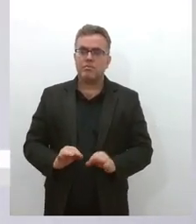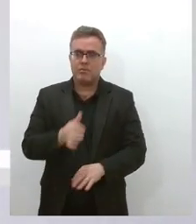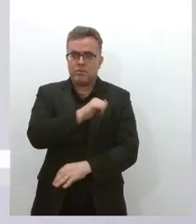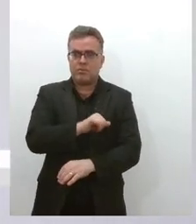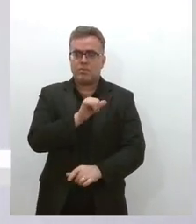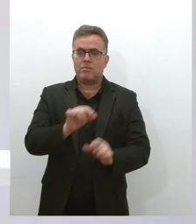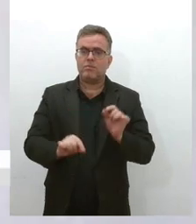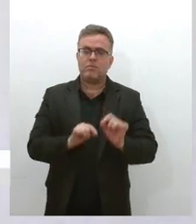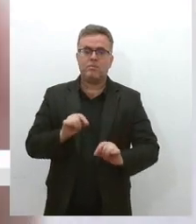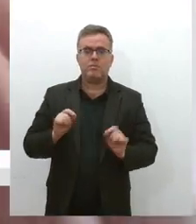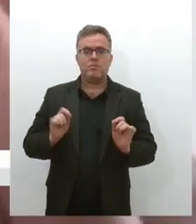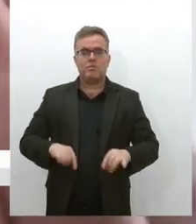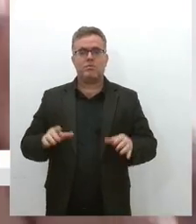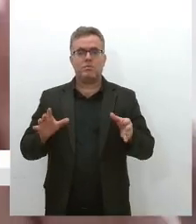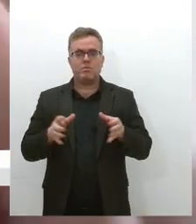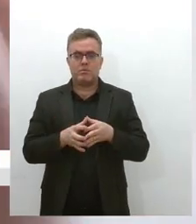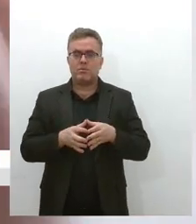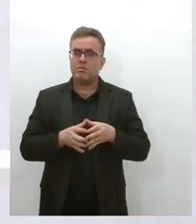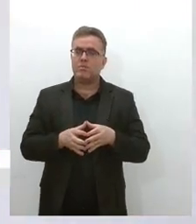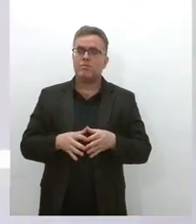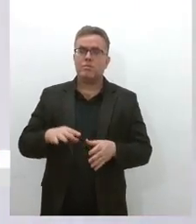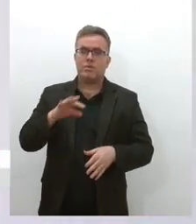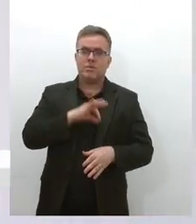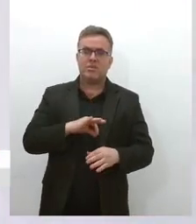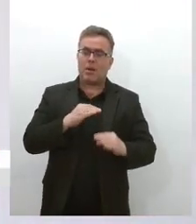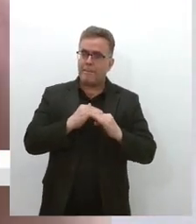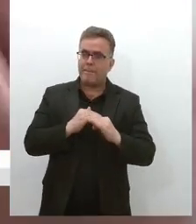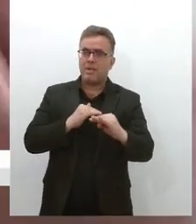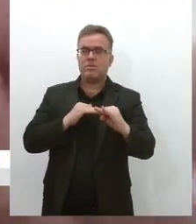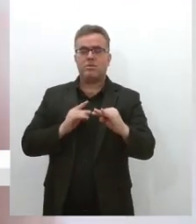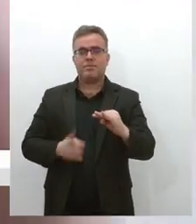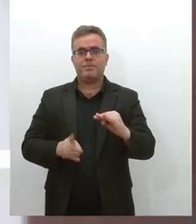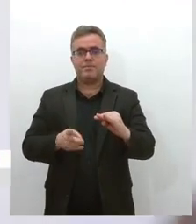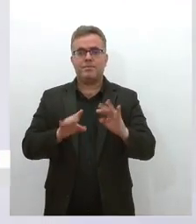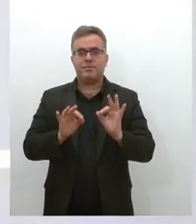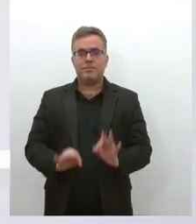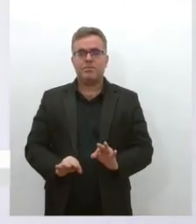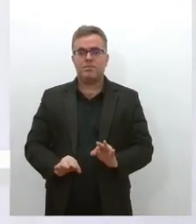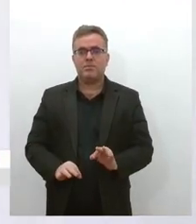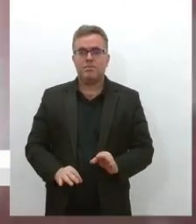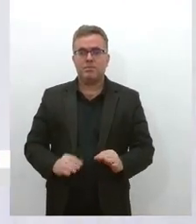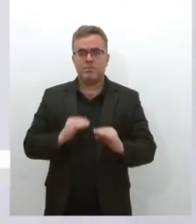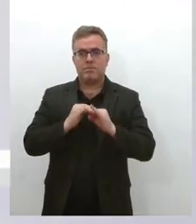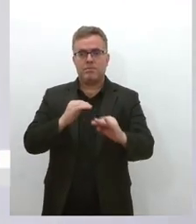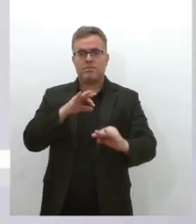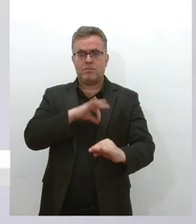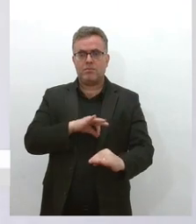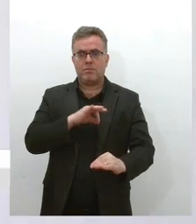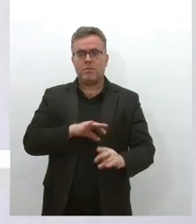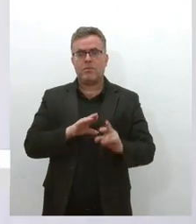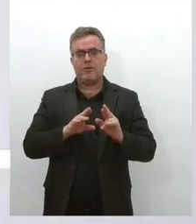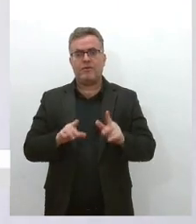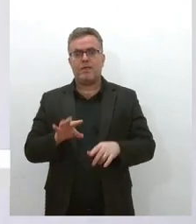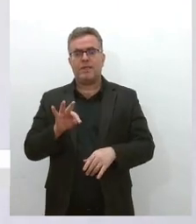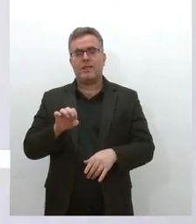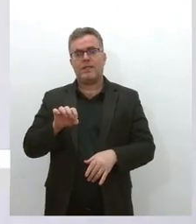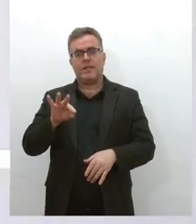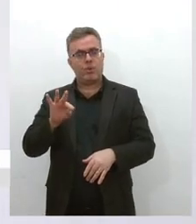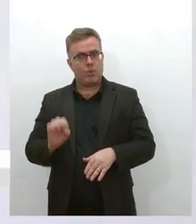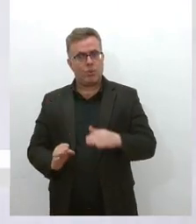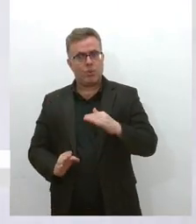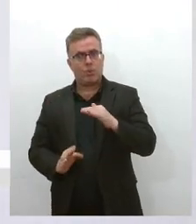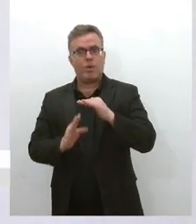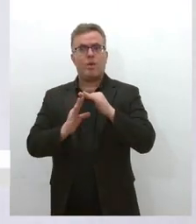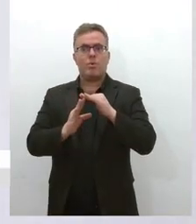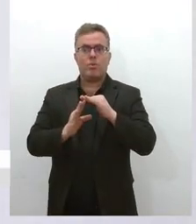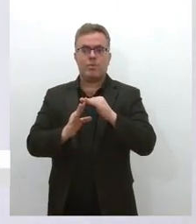a categoria tem um piso salarial, né, e lembrando que piso não é teto, mas, também, por um olhar